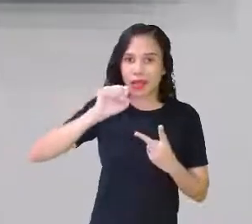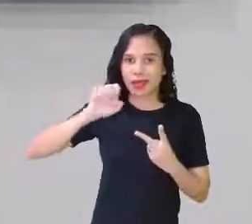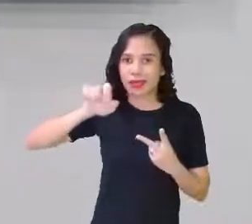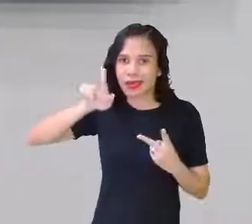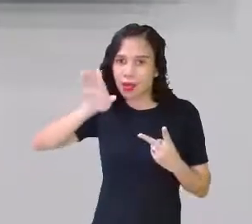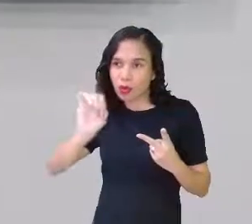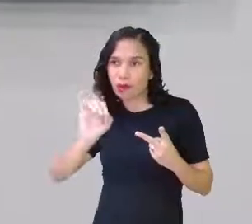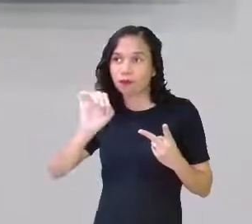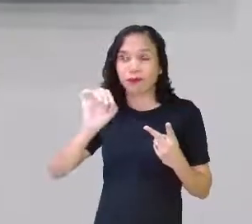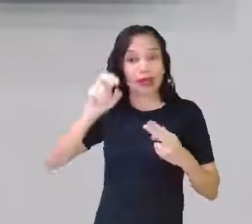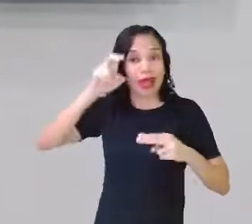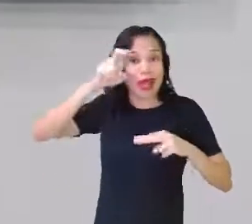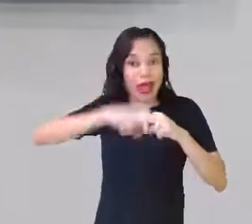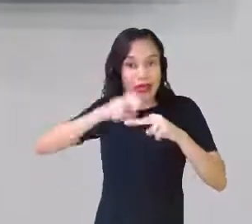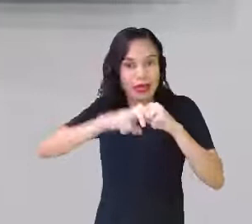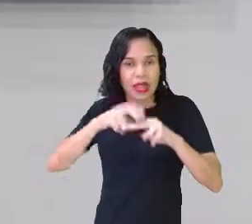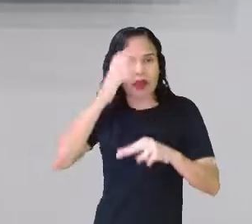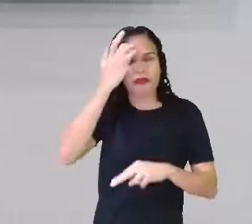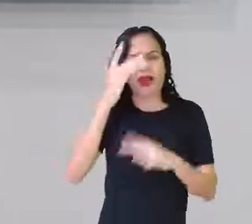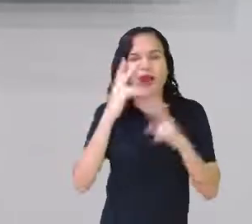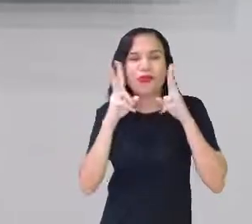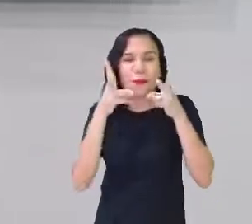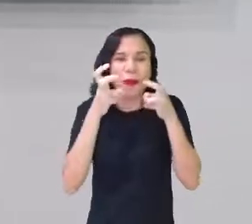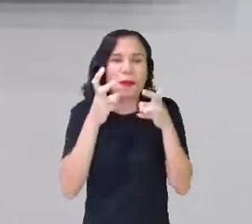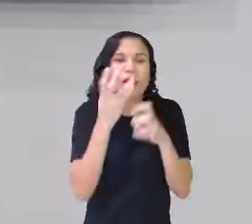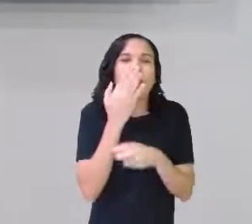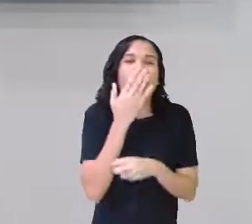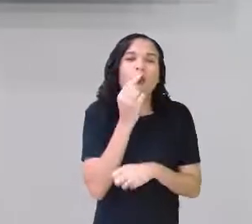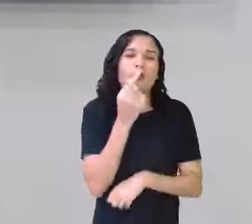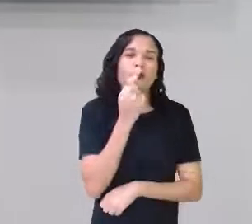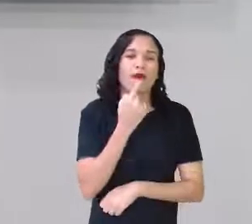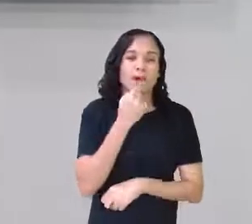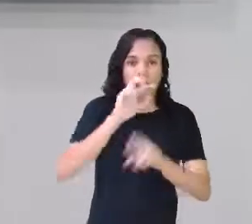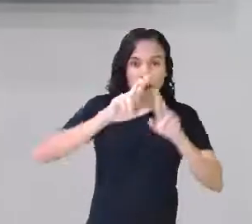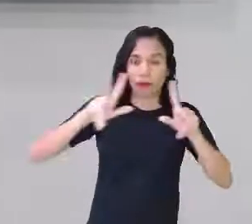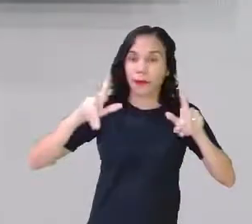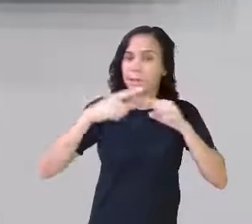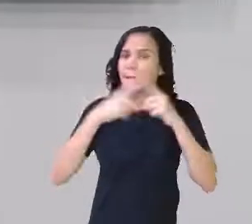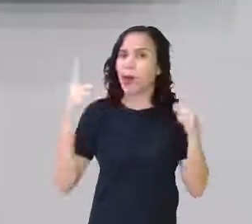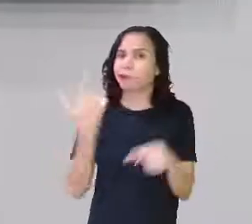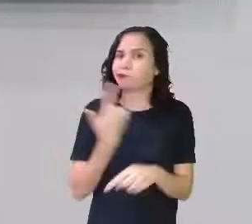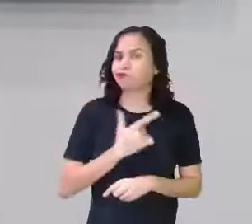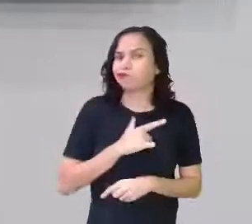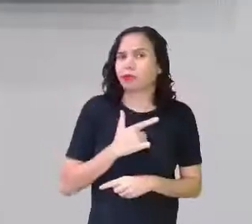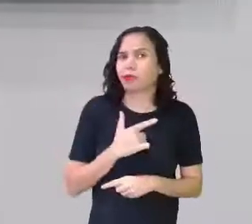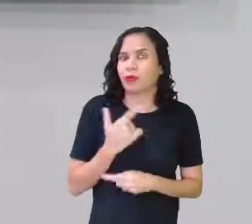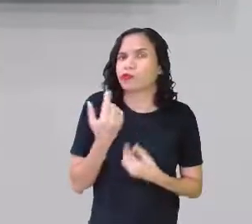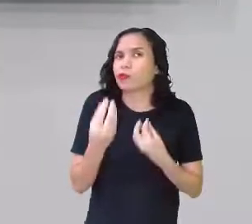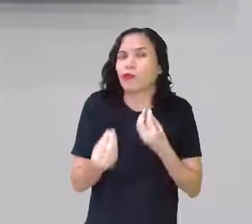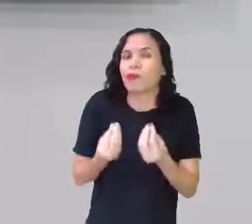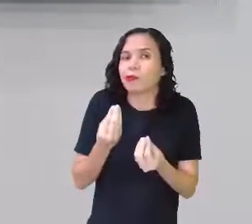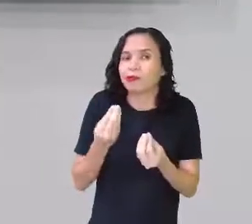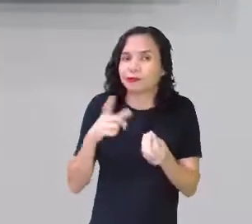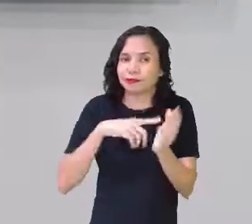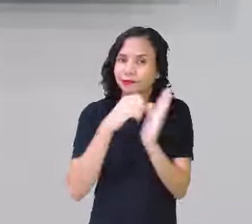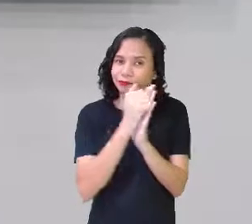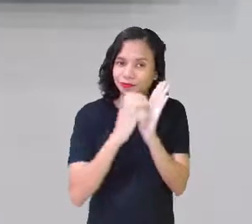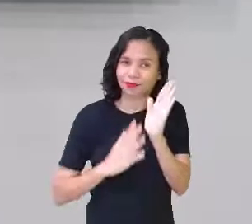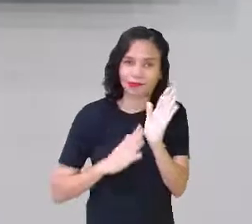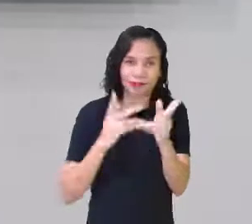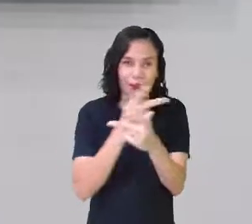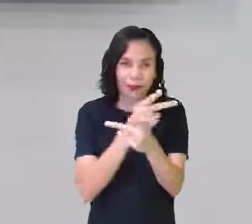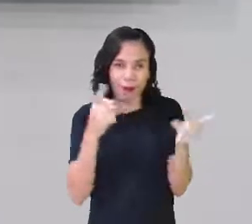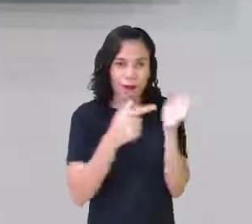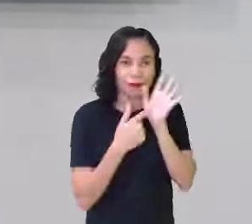palavra cadeira, porque está em destaque, não é verdade? Está na cor vermelha. Mas se não estivesse, daqui a pouco vai ter essa atividade aqui.